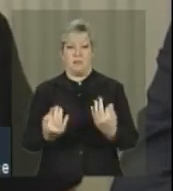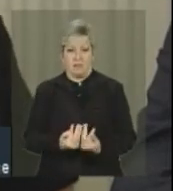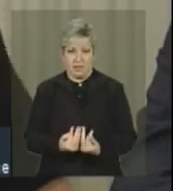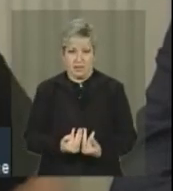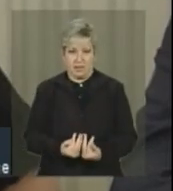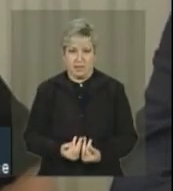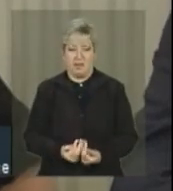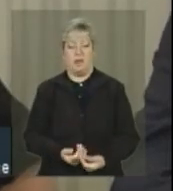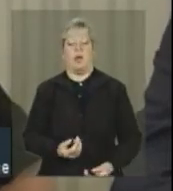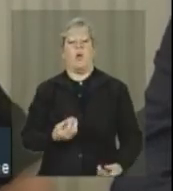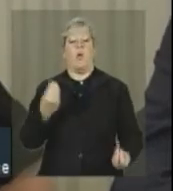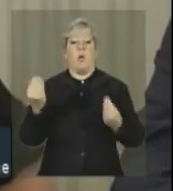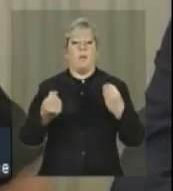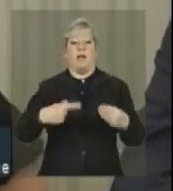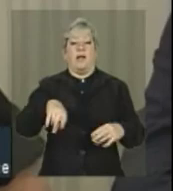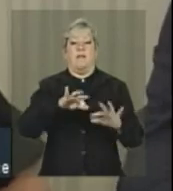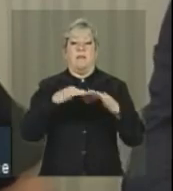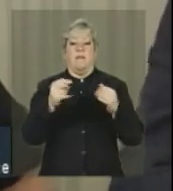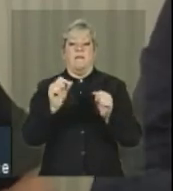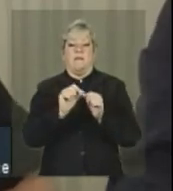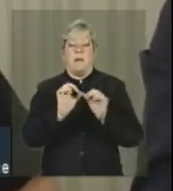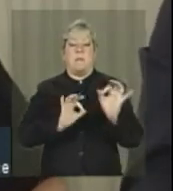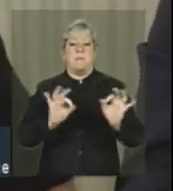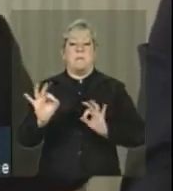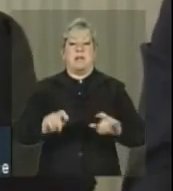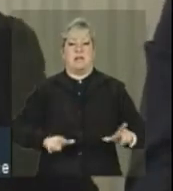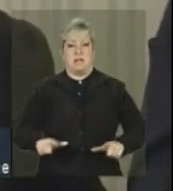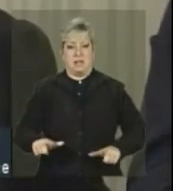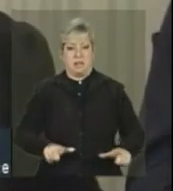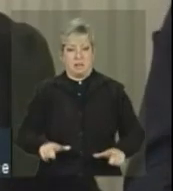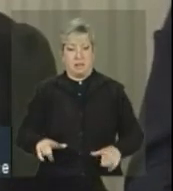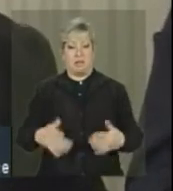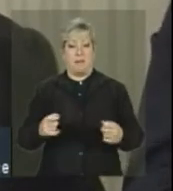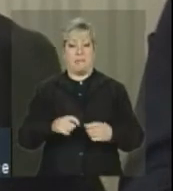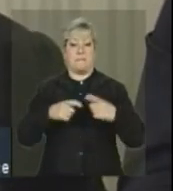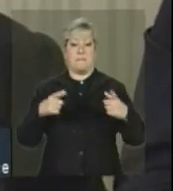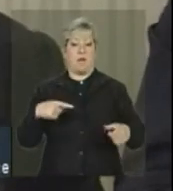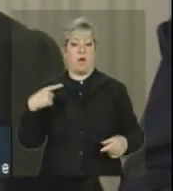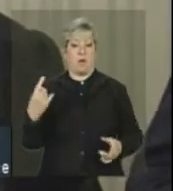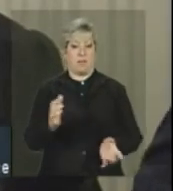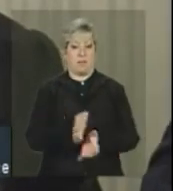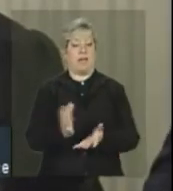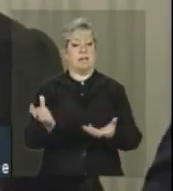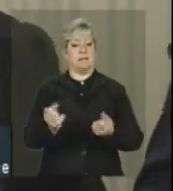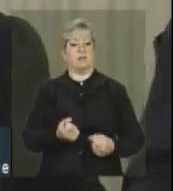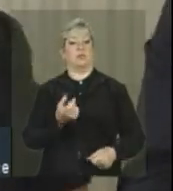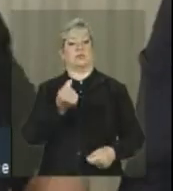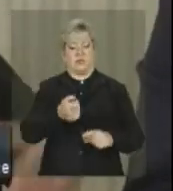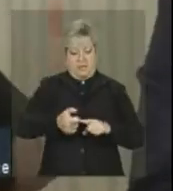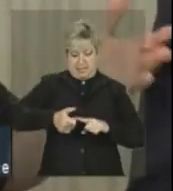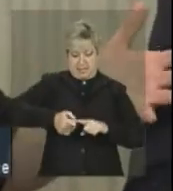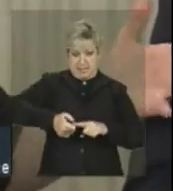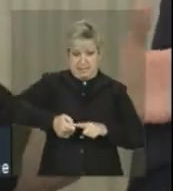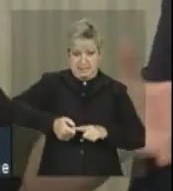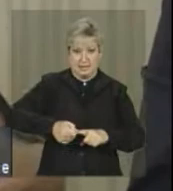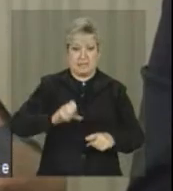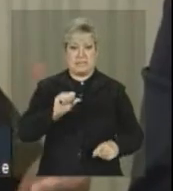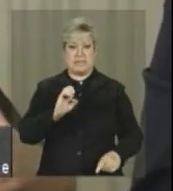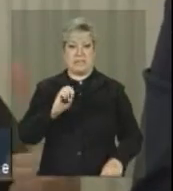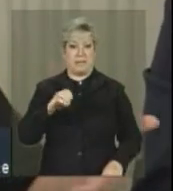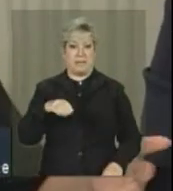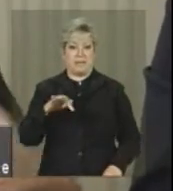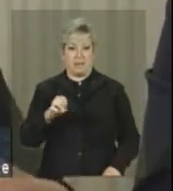fizeram um plano de trabalho, então, a maior parte delas recebeu semente, em outros casos tem uma